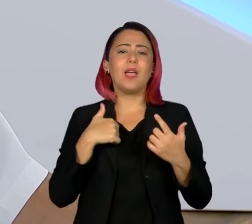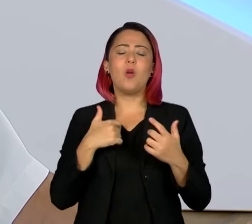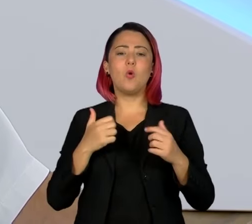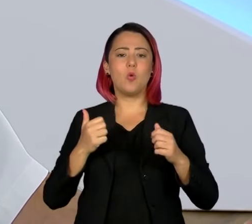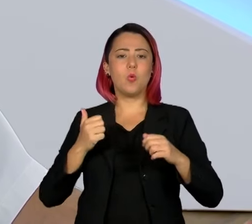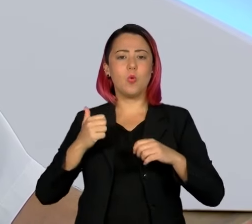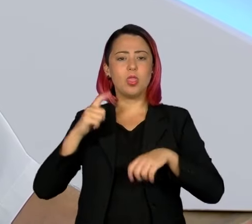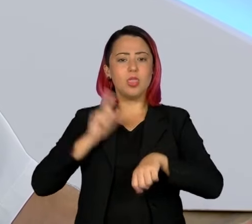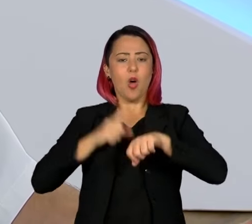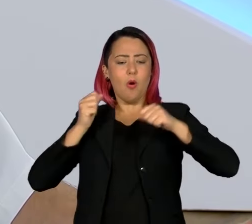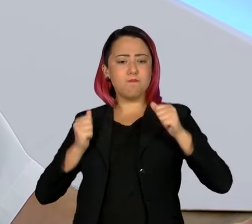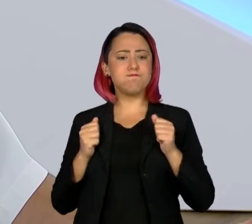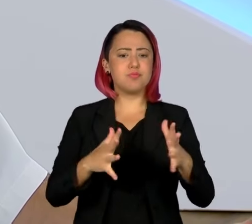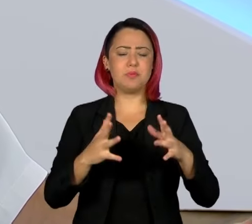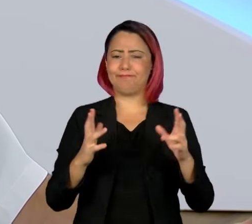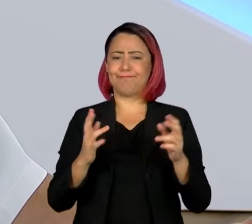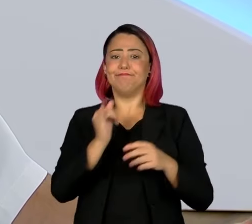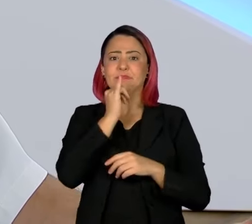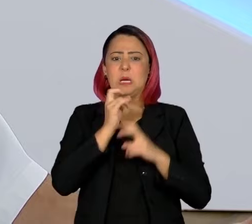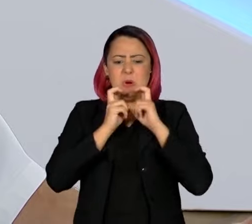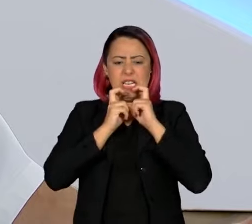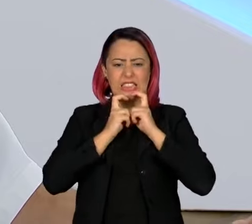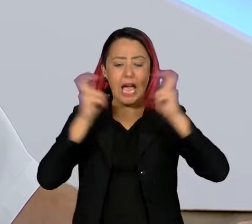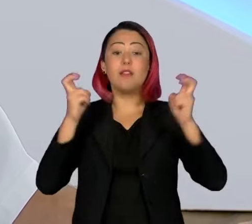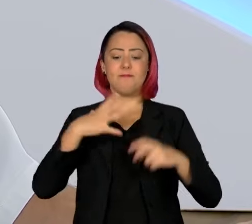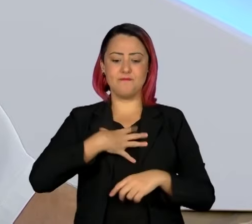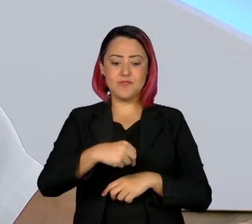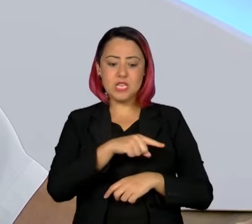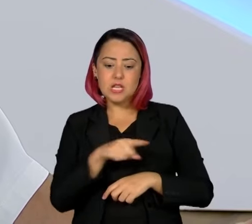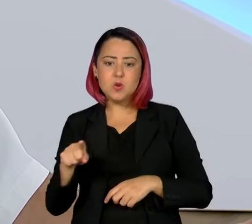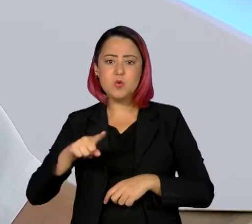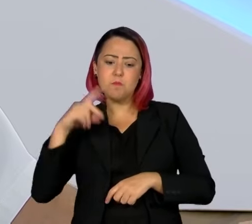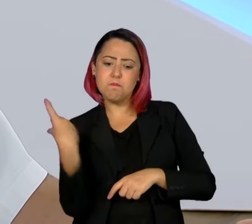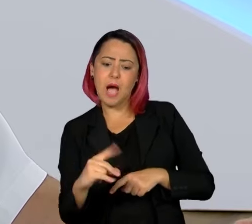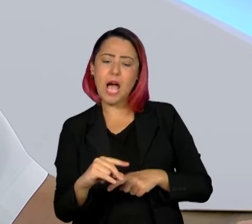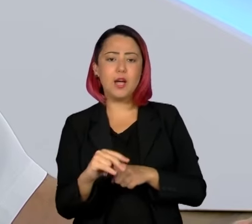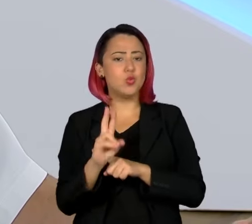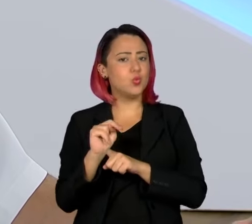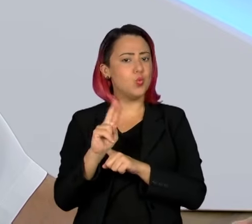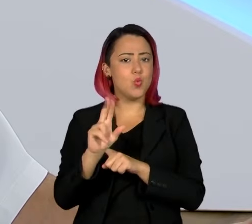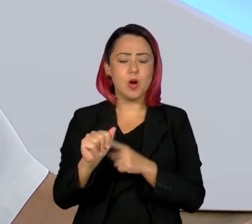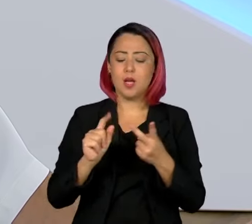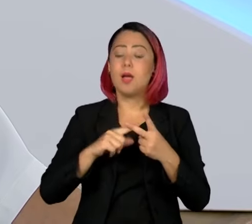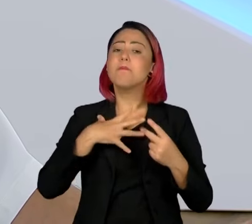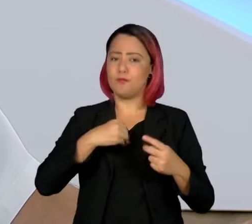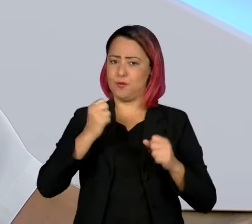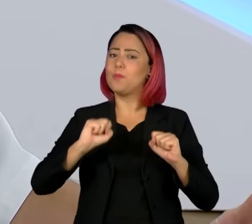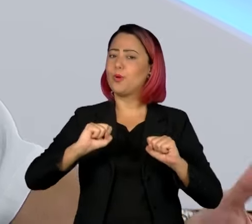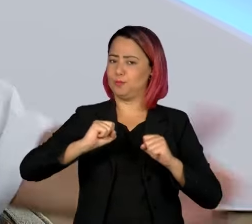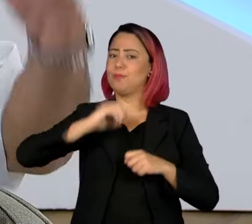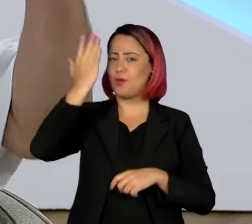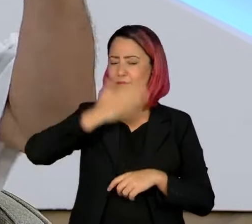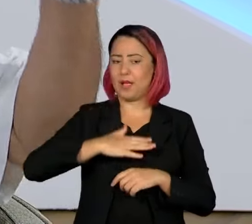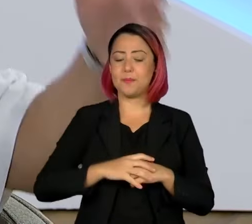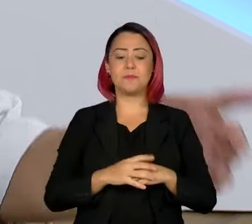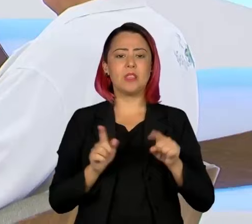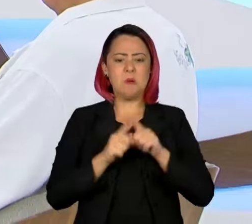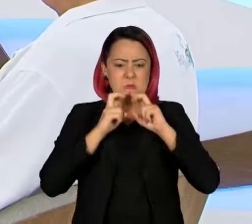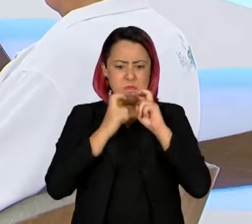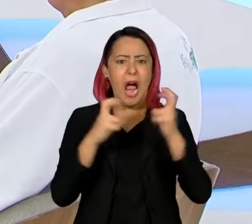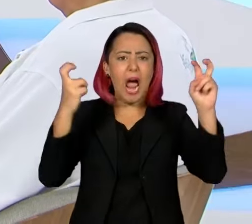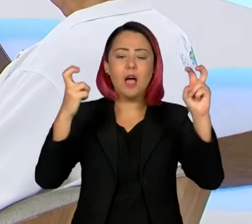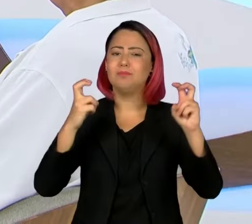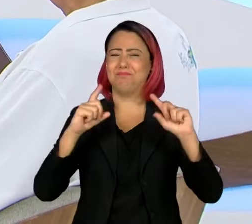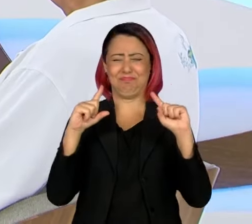acho que eu nunca dei um grito violento com um filho, nem bati num filho, eles podem dizer isso, porque eu não sou de, ah, eu